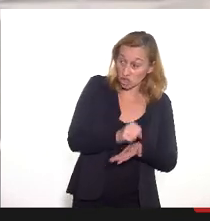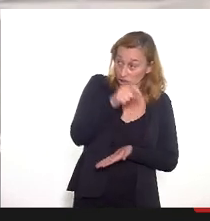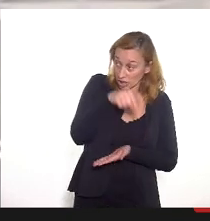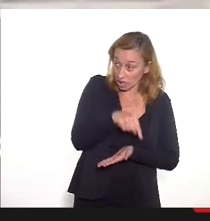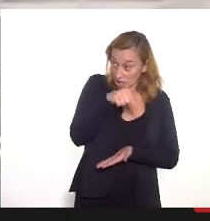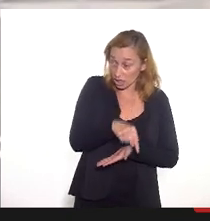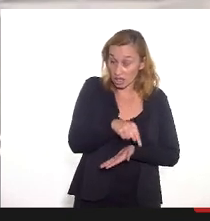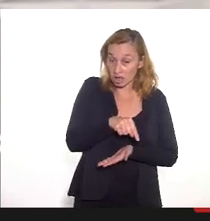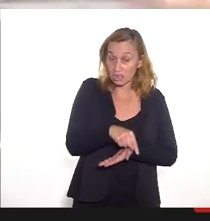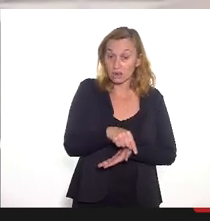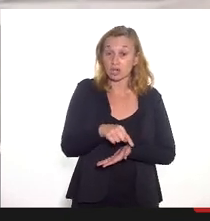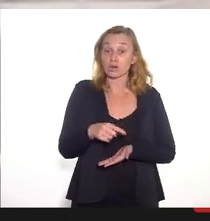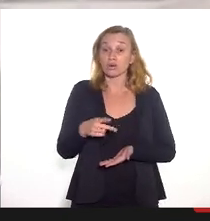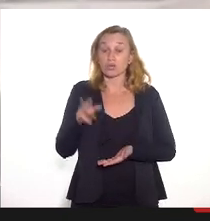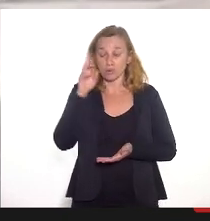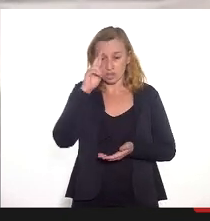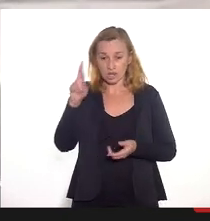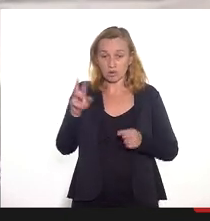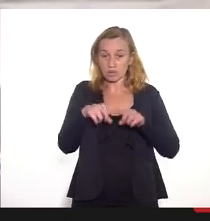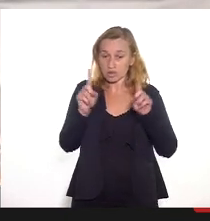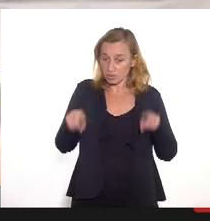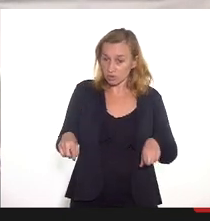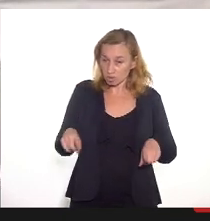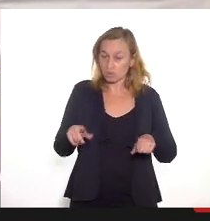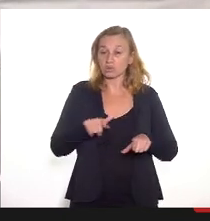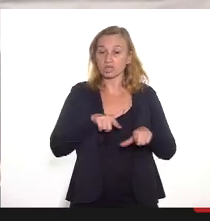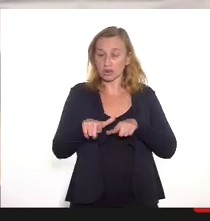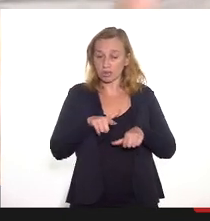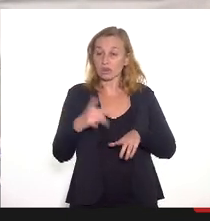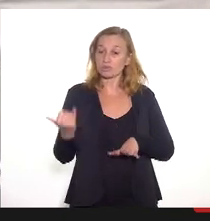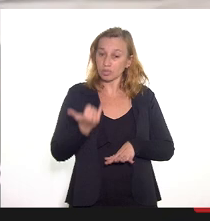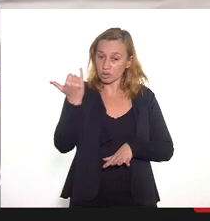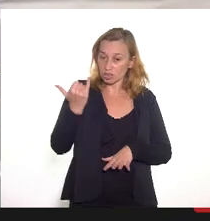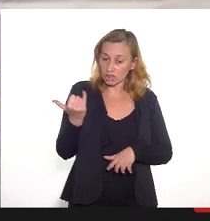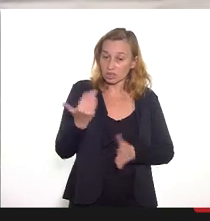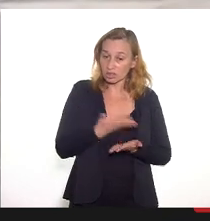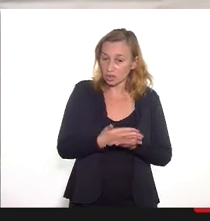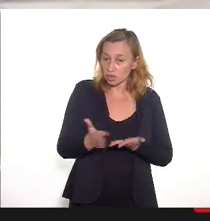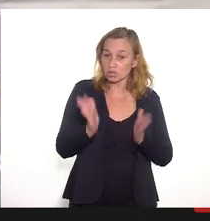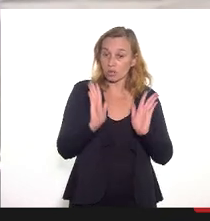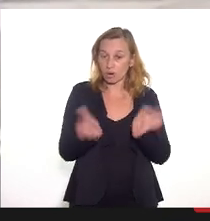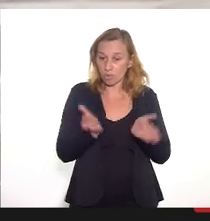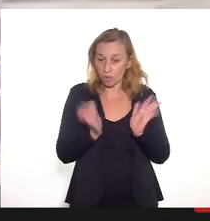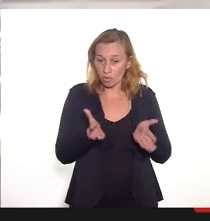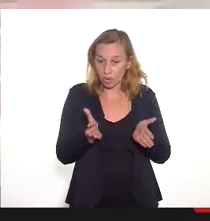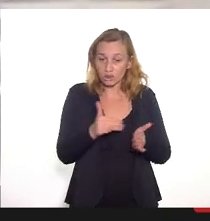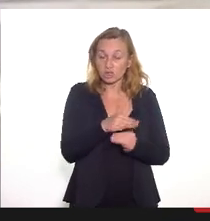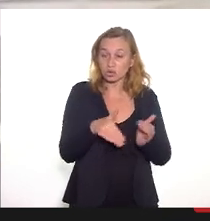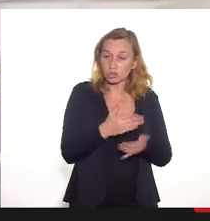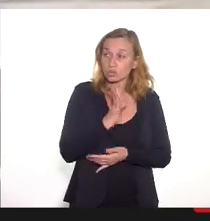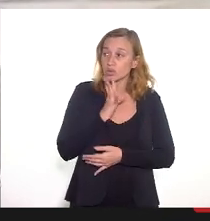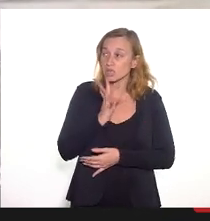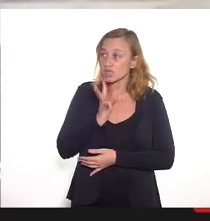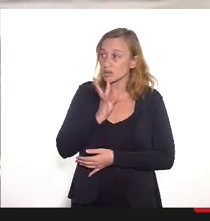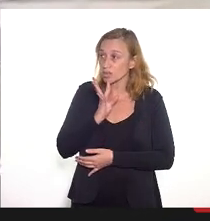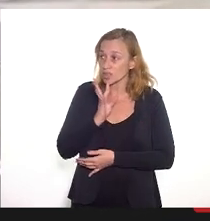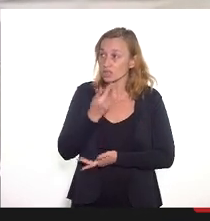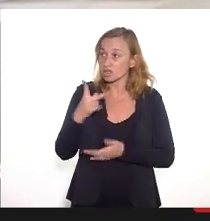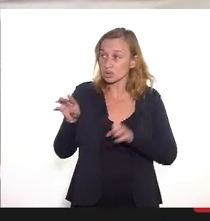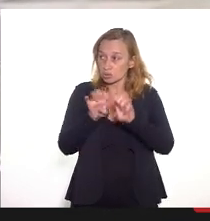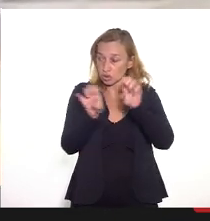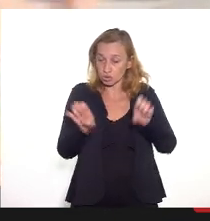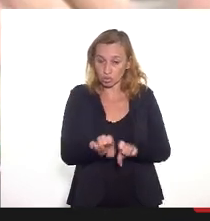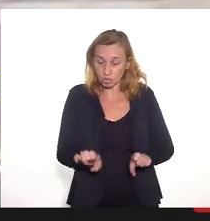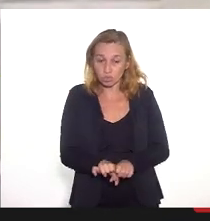aqui, que o senhor é um servidor de carreira, então, portanto, provavelmente o senhor tem todo o conhecimento da estrutura da